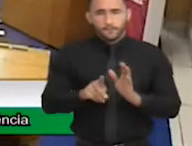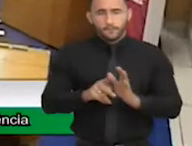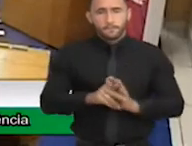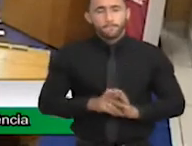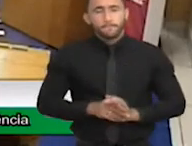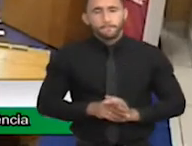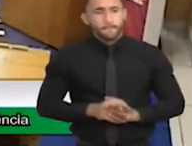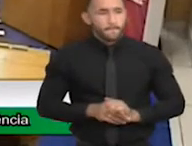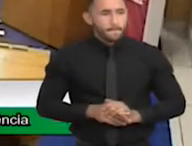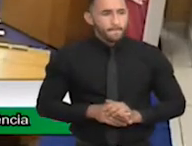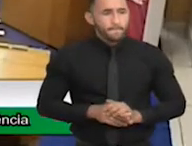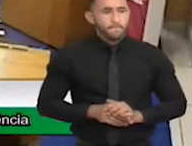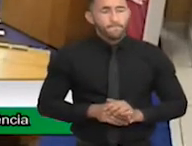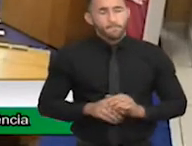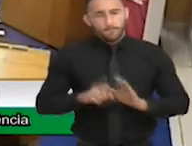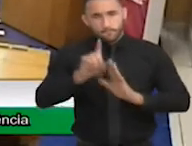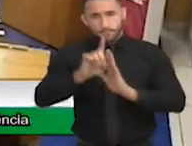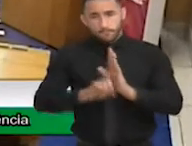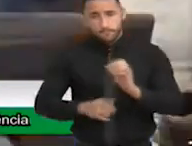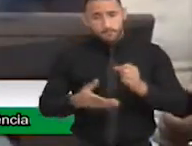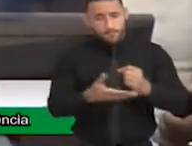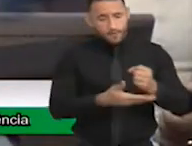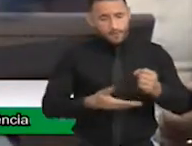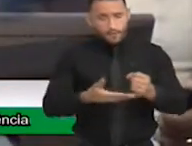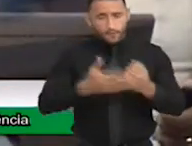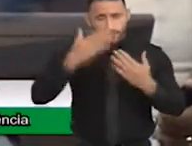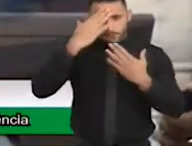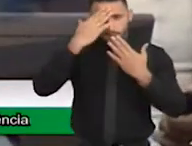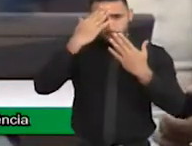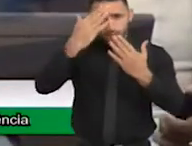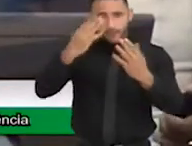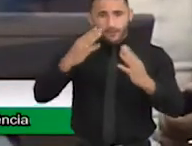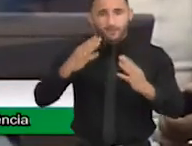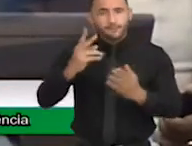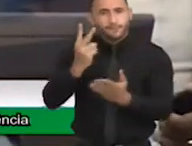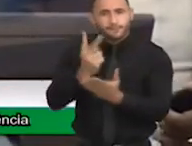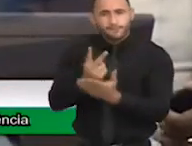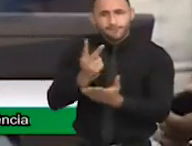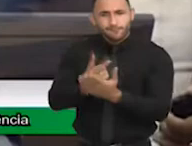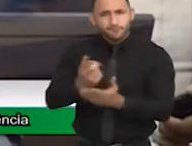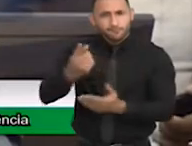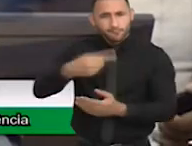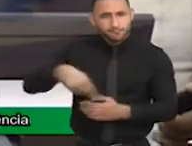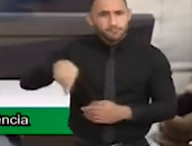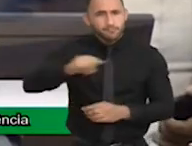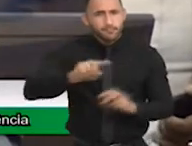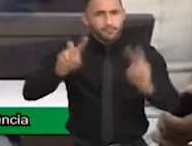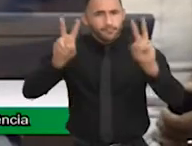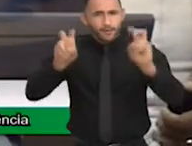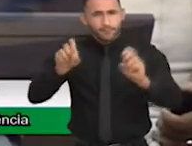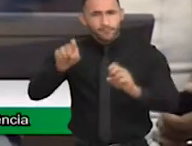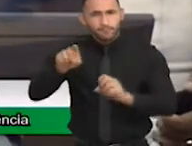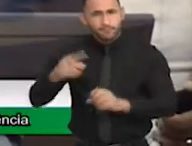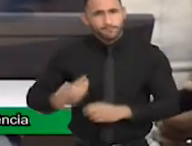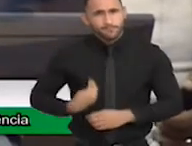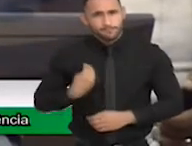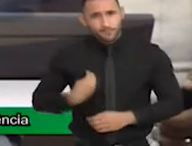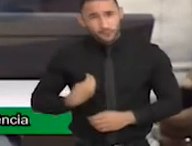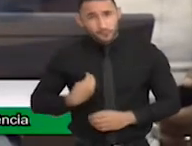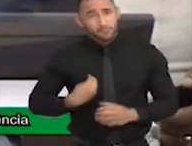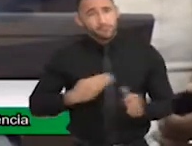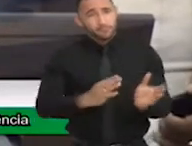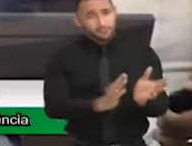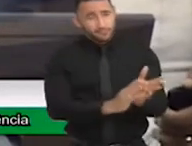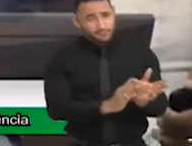E também já queria agradecer que você é um cara que, todas as ações que tem na Câmara, que fala sobre esse tema, você está presente. Parabéns, tá?